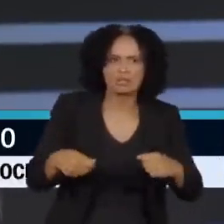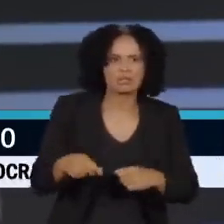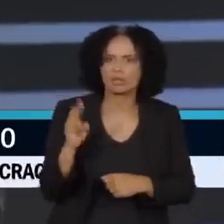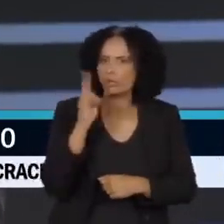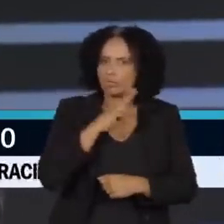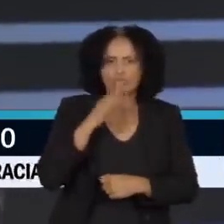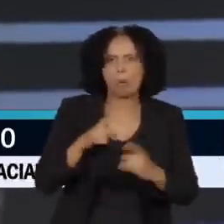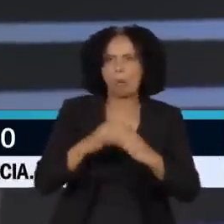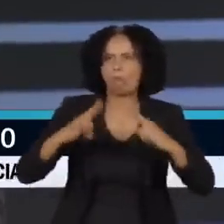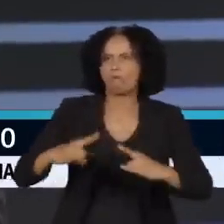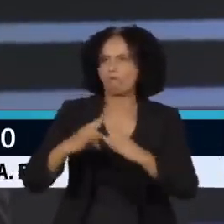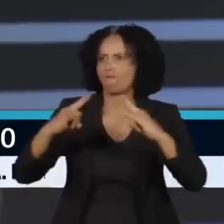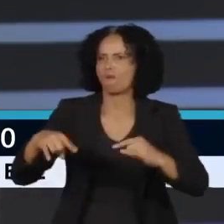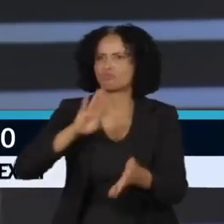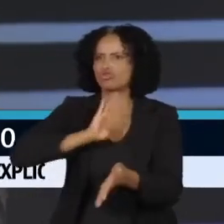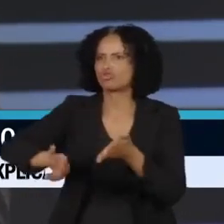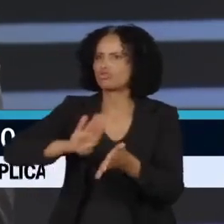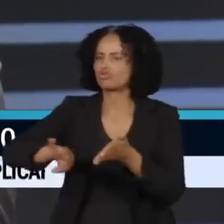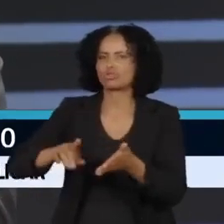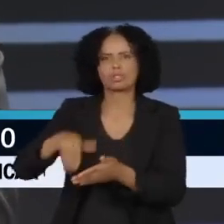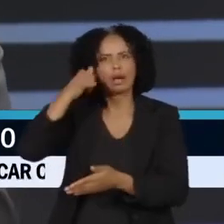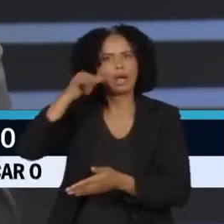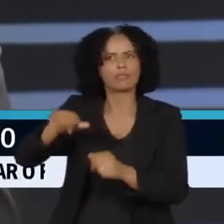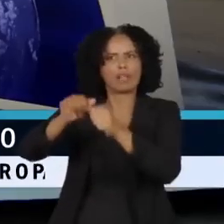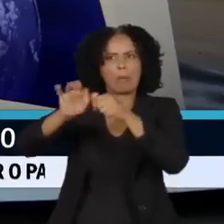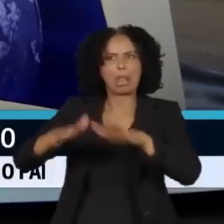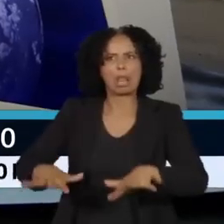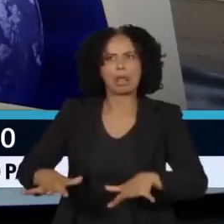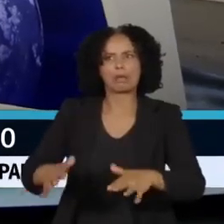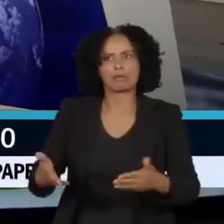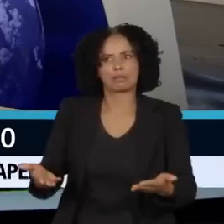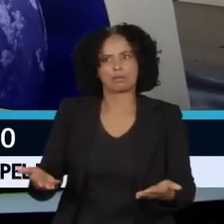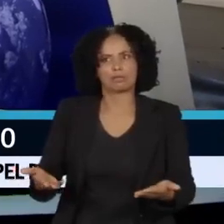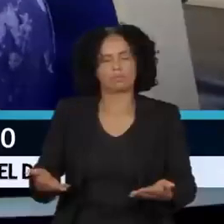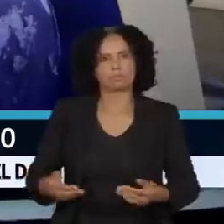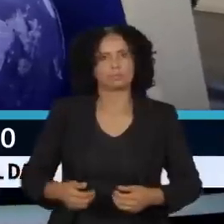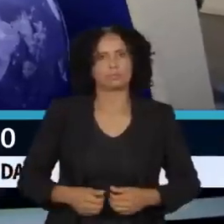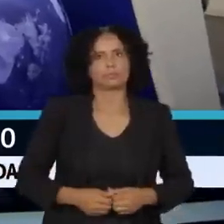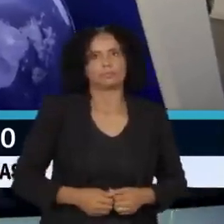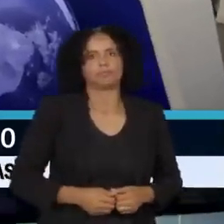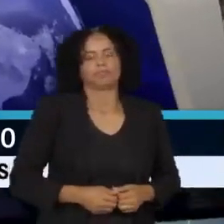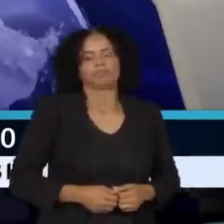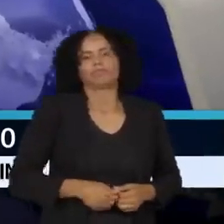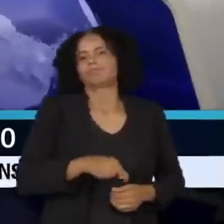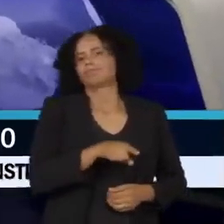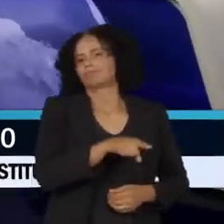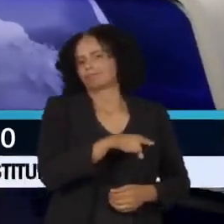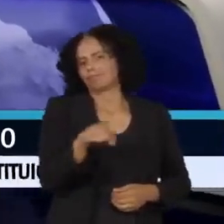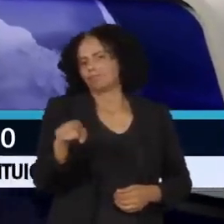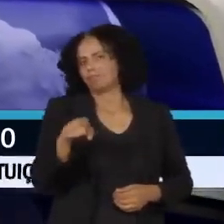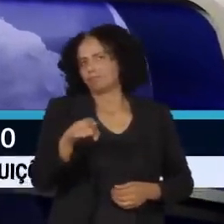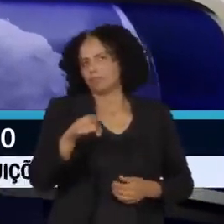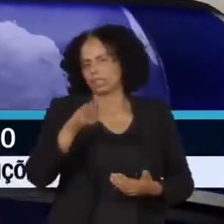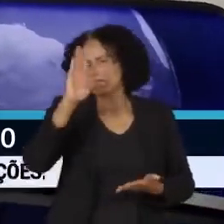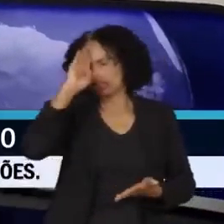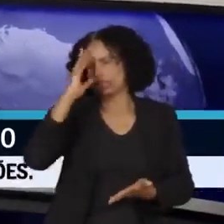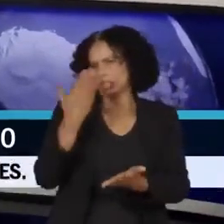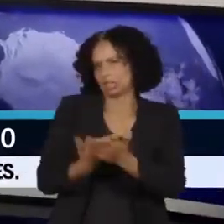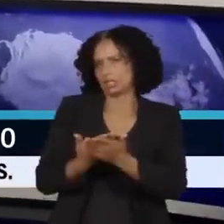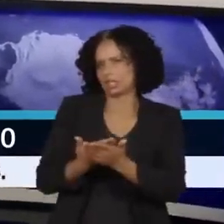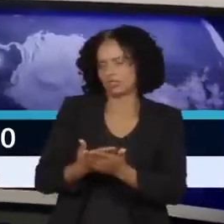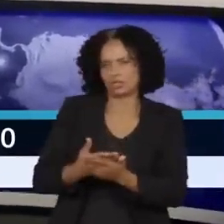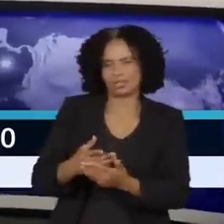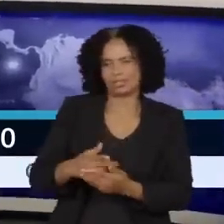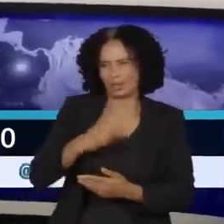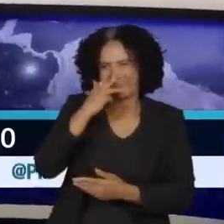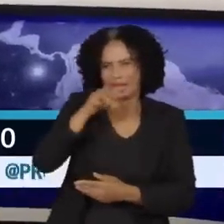esse pessoal, porque para evitar uma tragédia. Schneider, você acredita que nós estamos diante de algo patológico? E eu quero